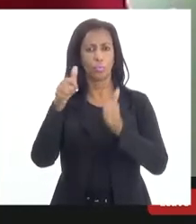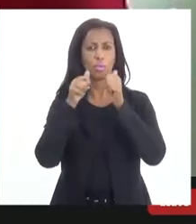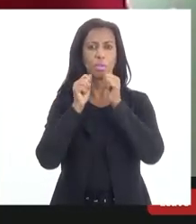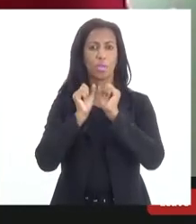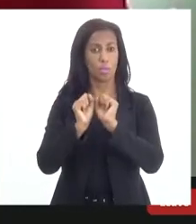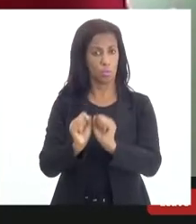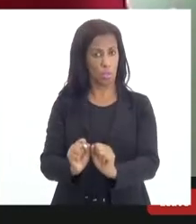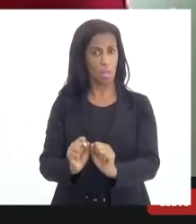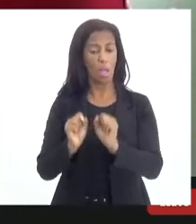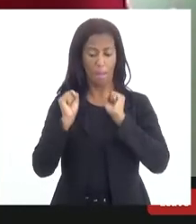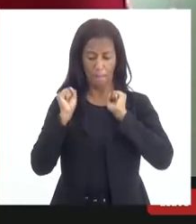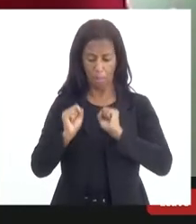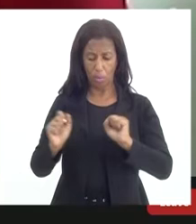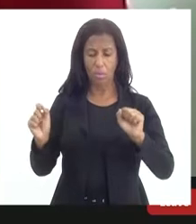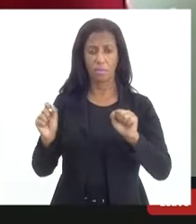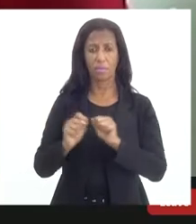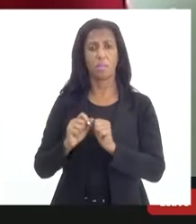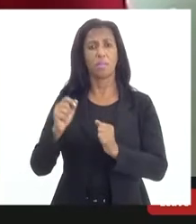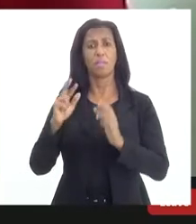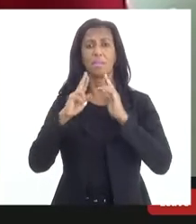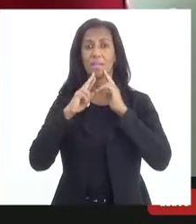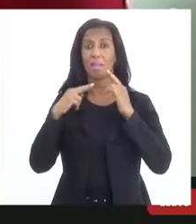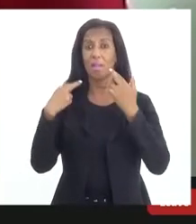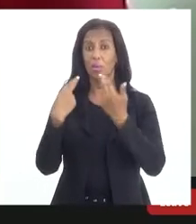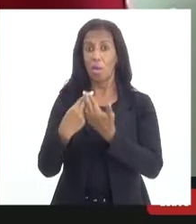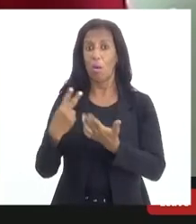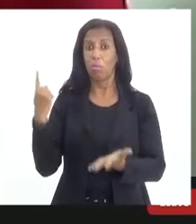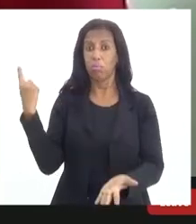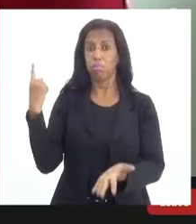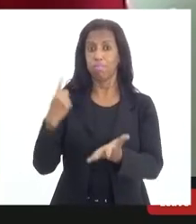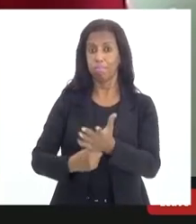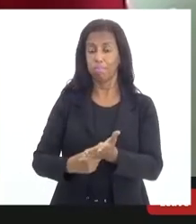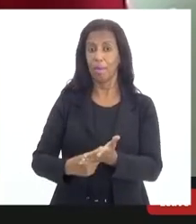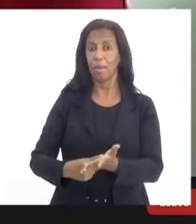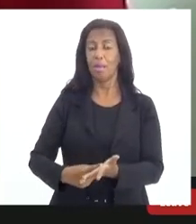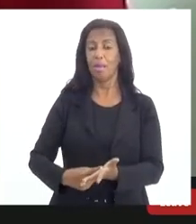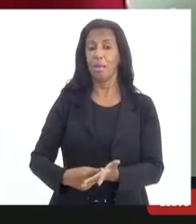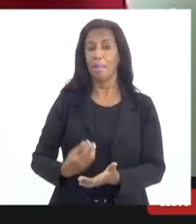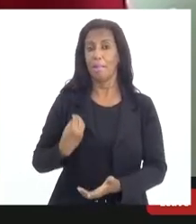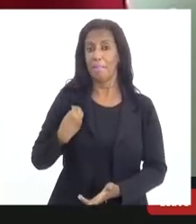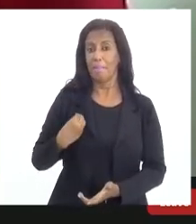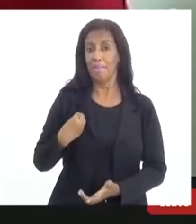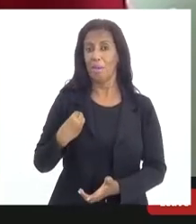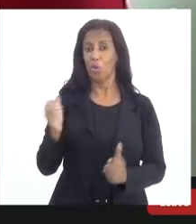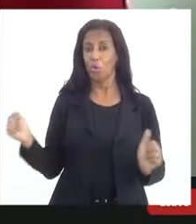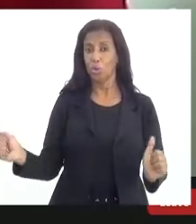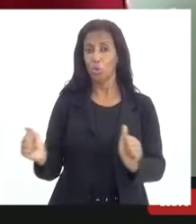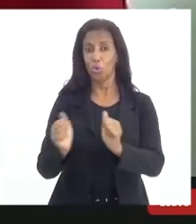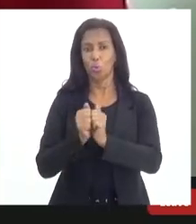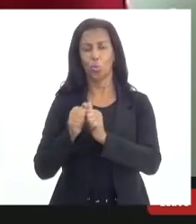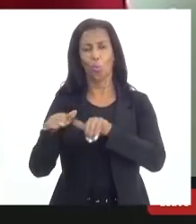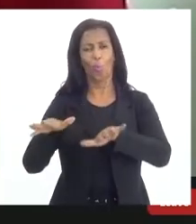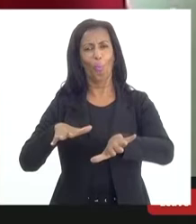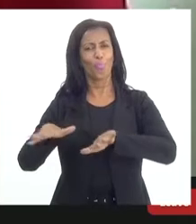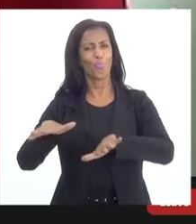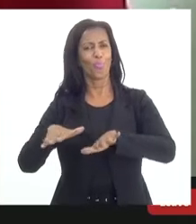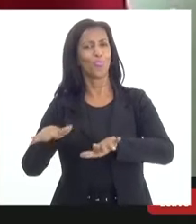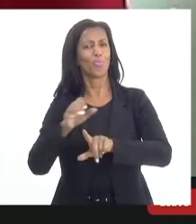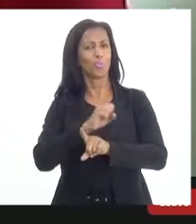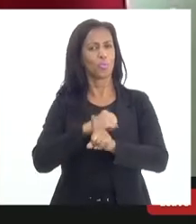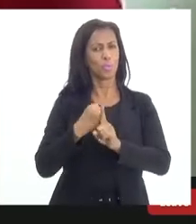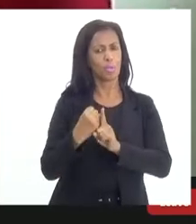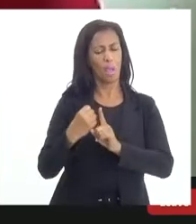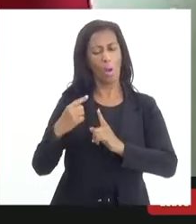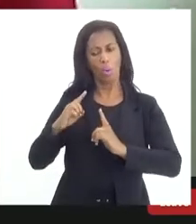estabelecer essa reunião presencial lá na Secretaria com os integrantes do movimento social para discutir